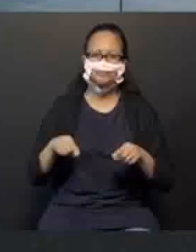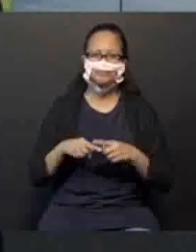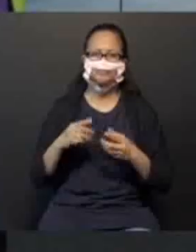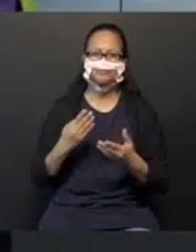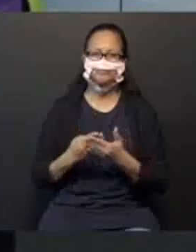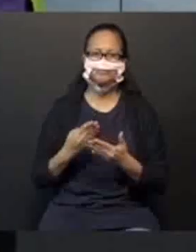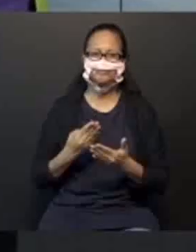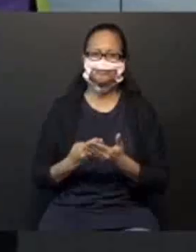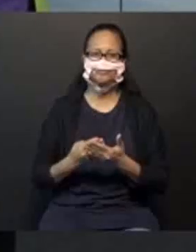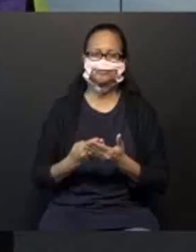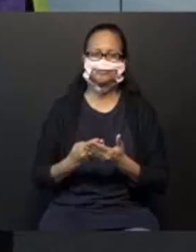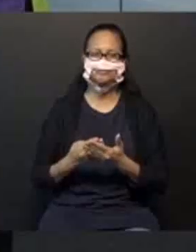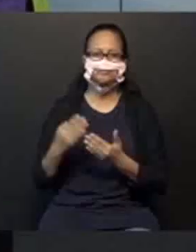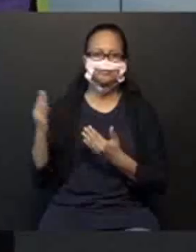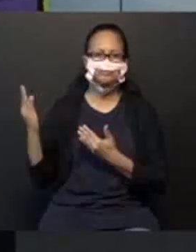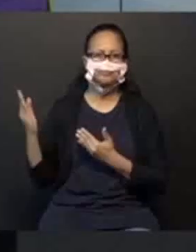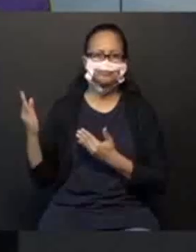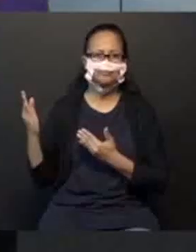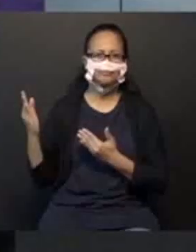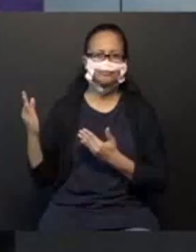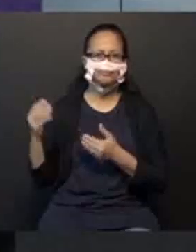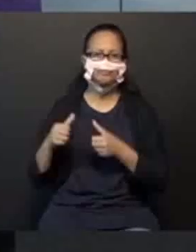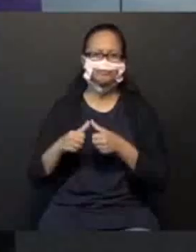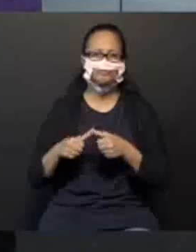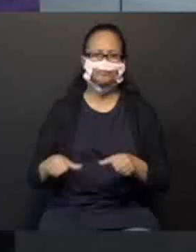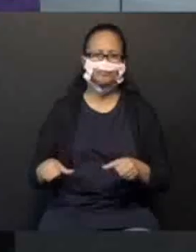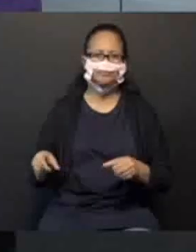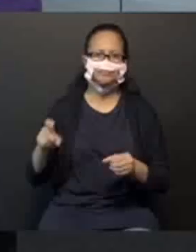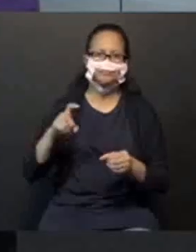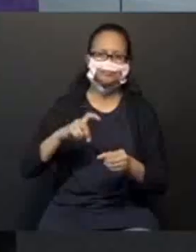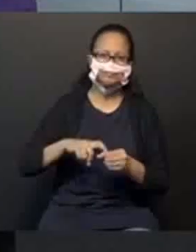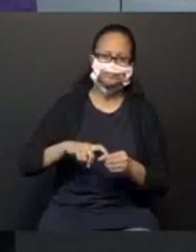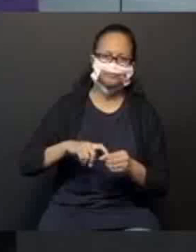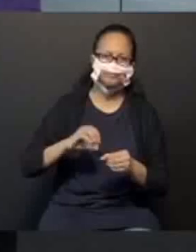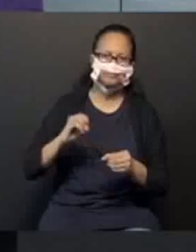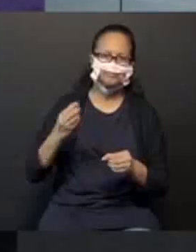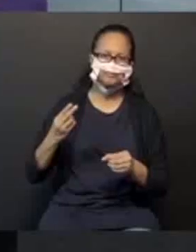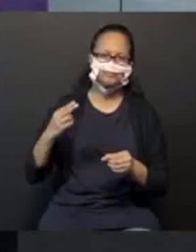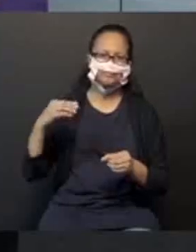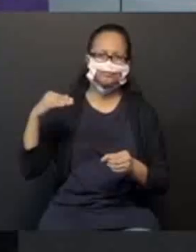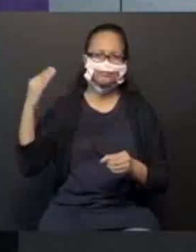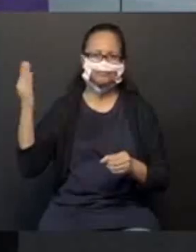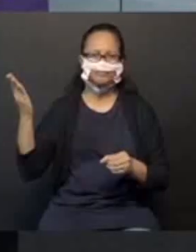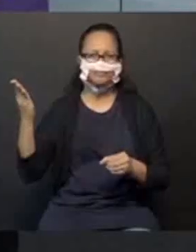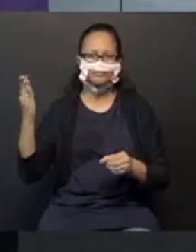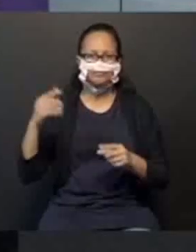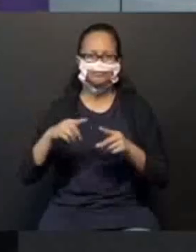Quatro alunos. Eles estão dentro ou fora da sala de aula?